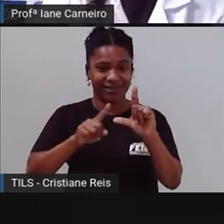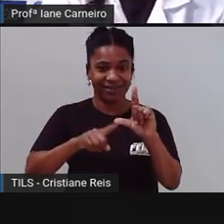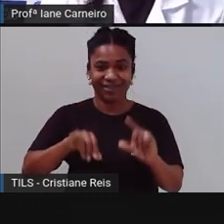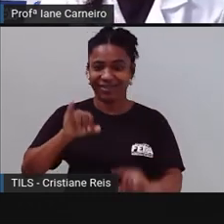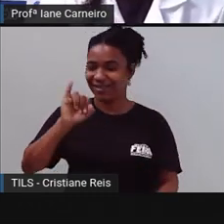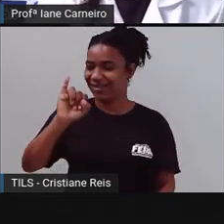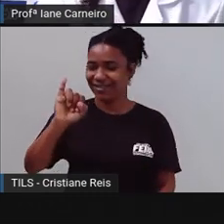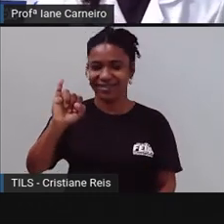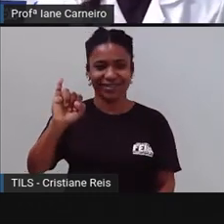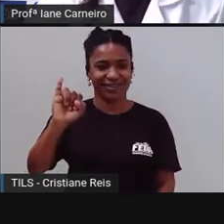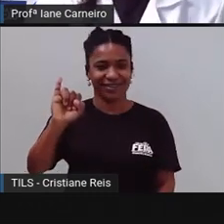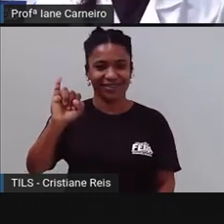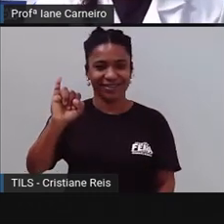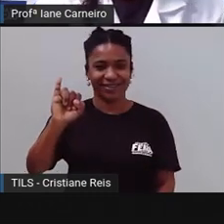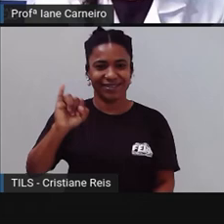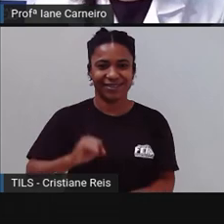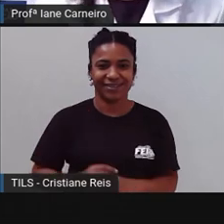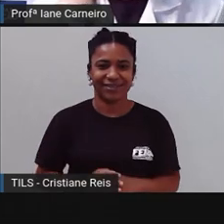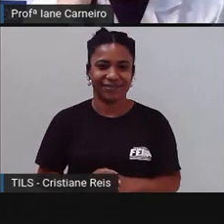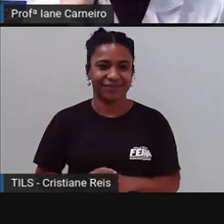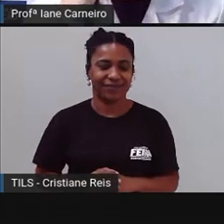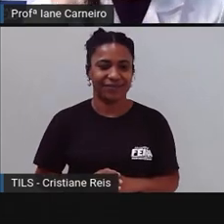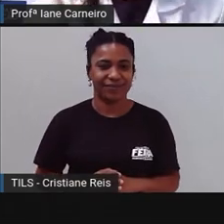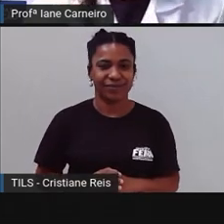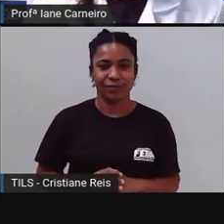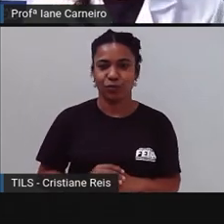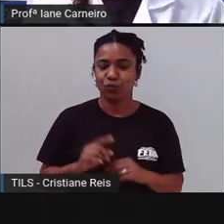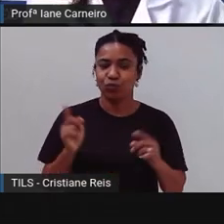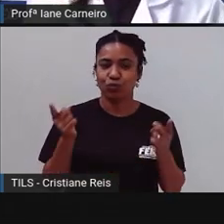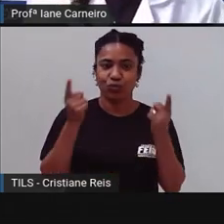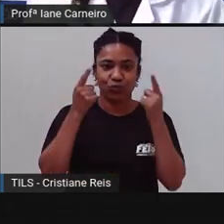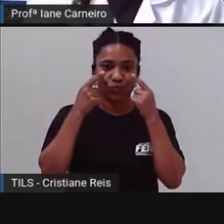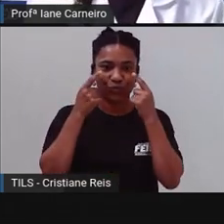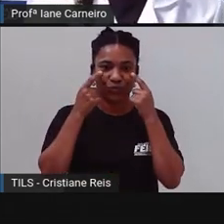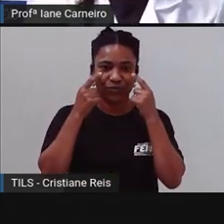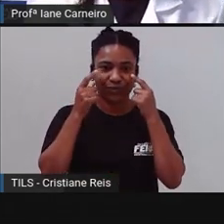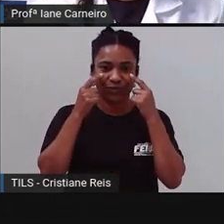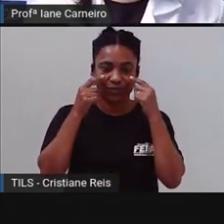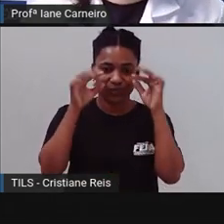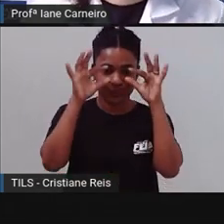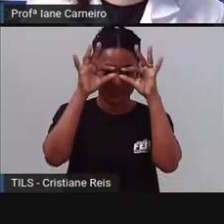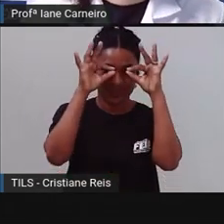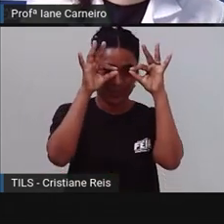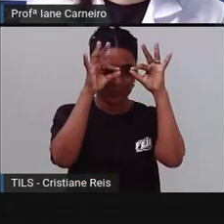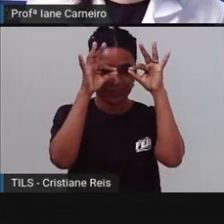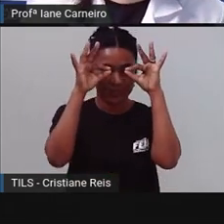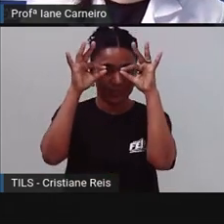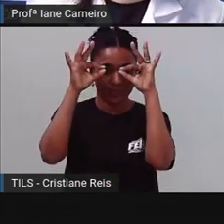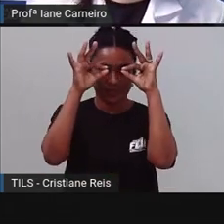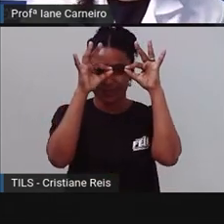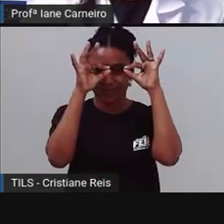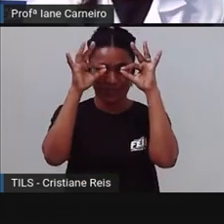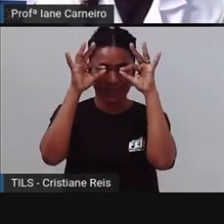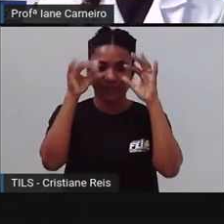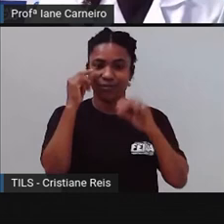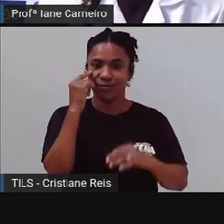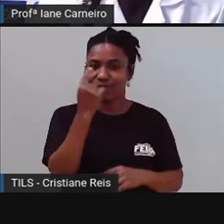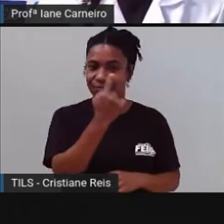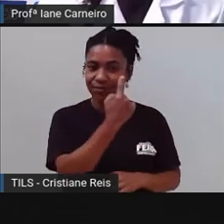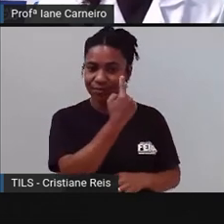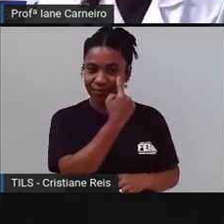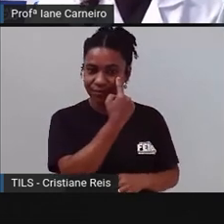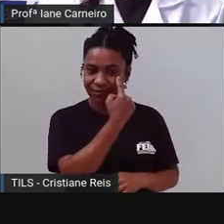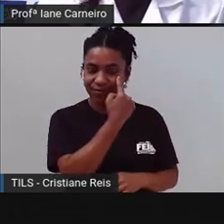A letra I. Isso aqui que a gente tem aqui no rosto é o olho. Qual é a letra inicial da palavra